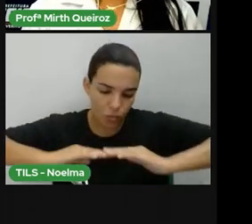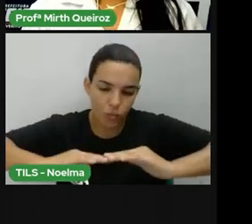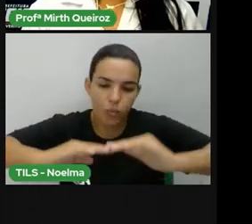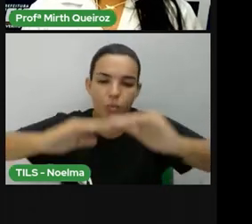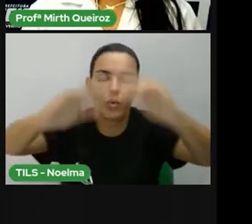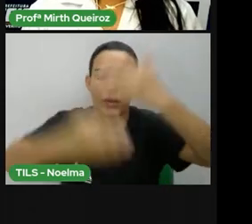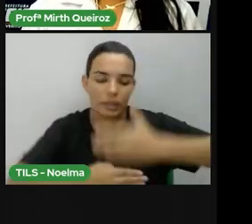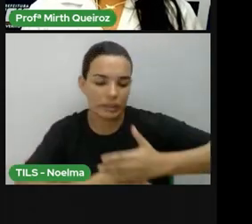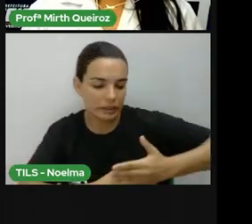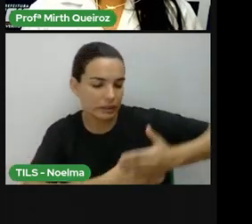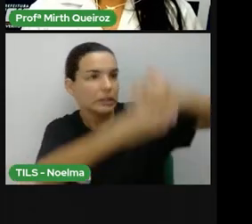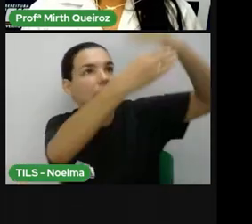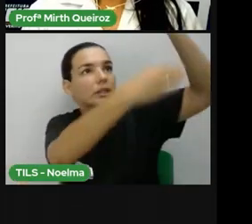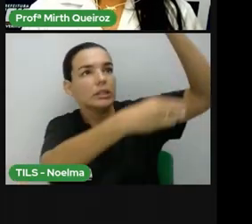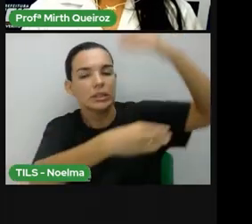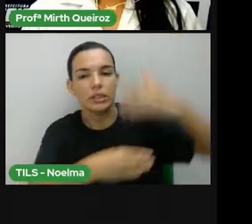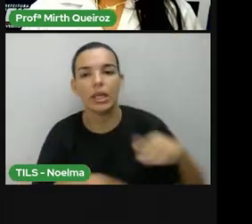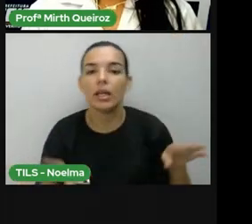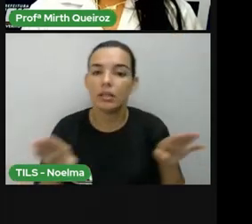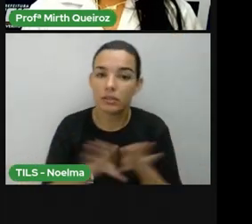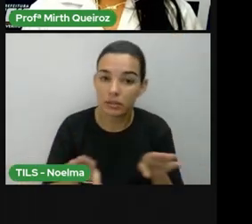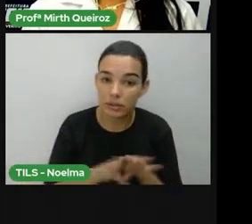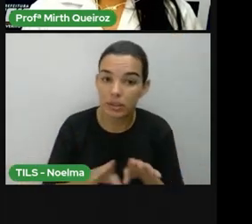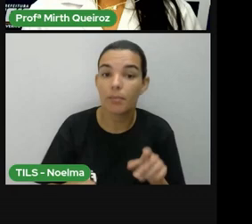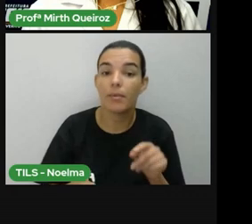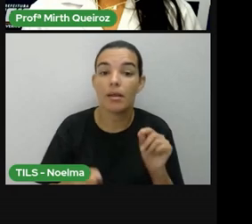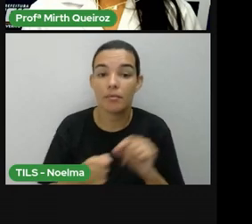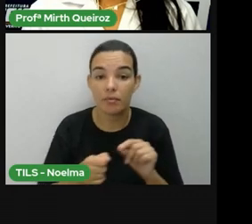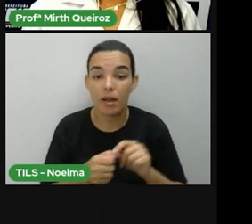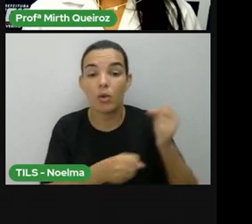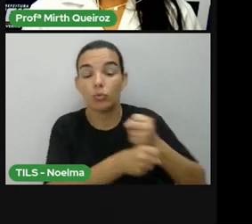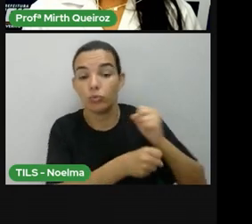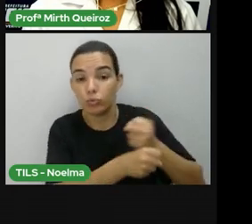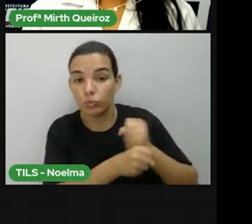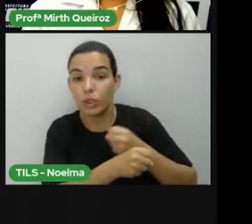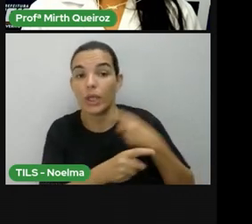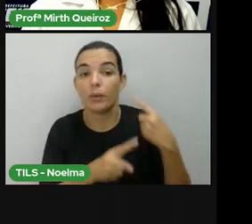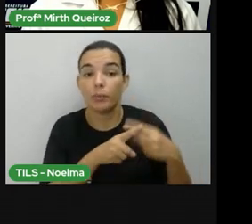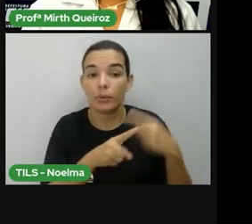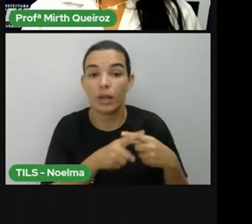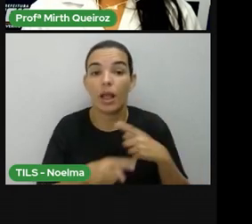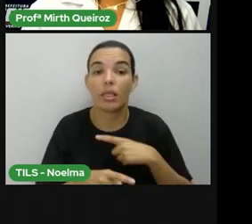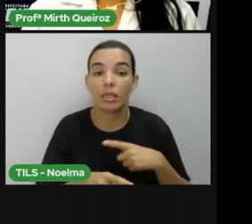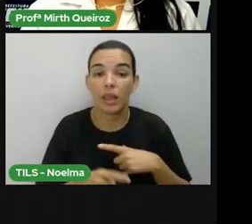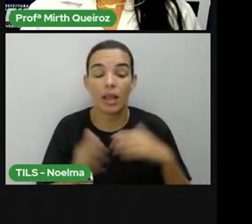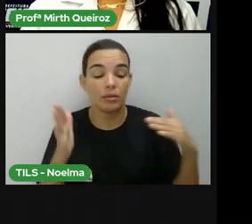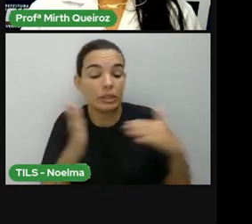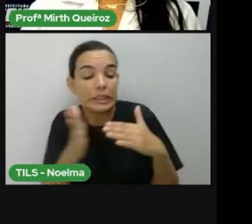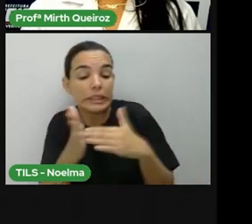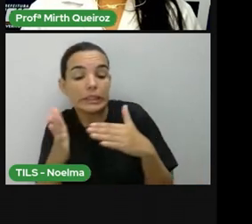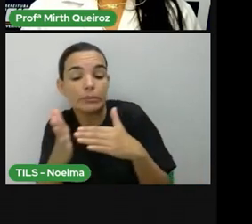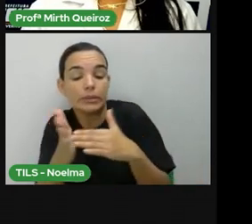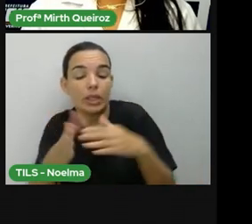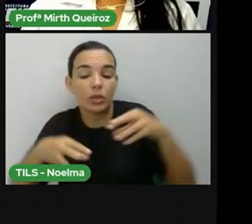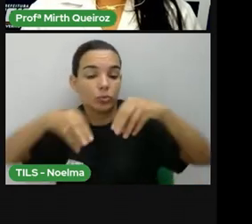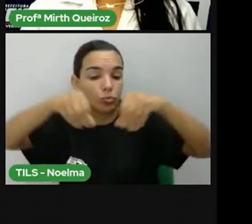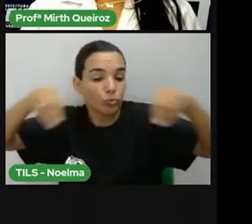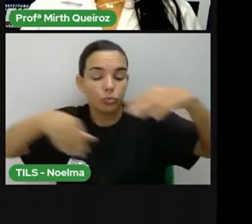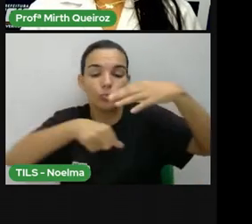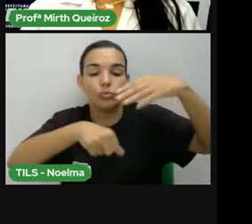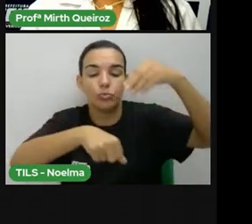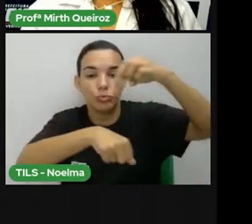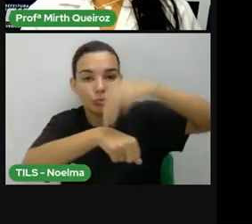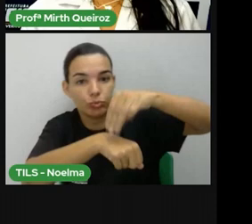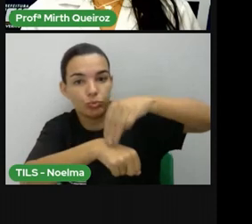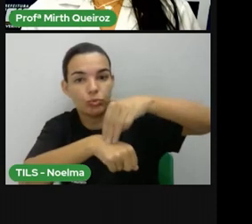e linhas imaginárias, e também são utilizados ou construídos com a finalidade de delimitar os territórios.